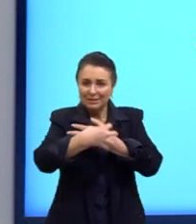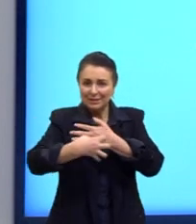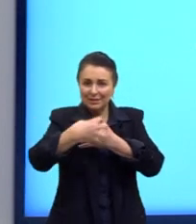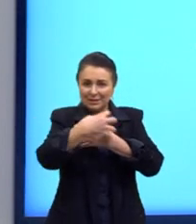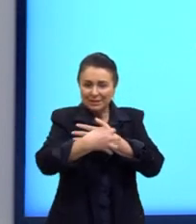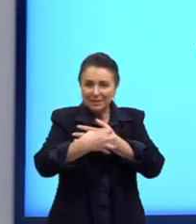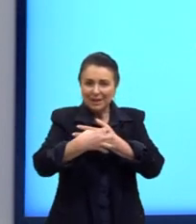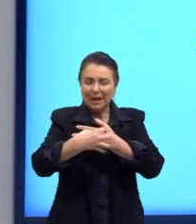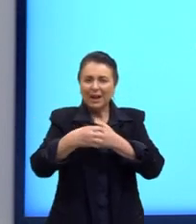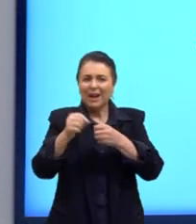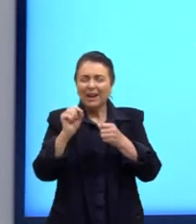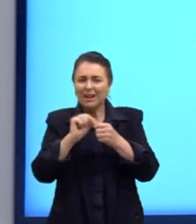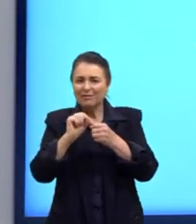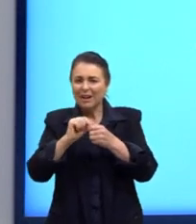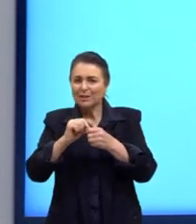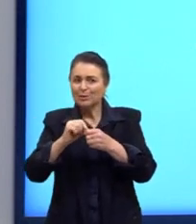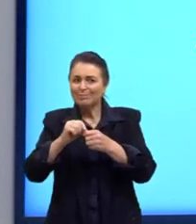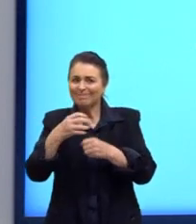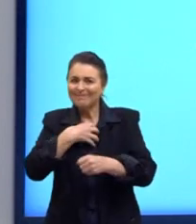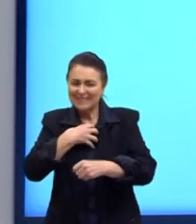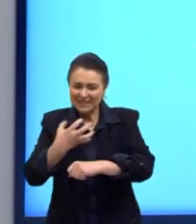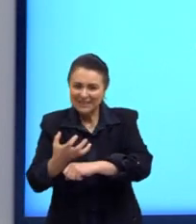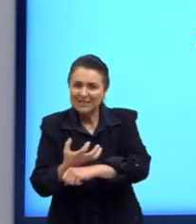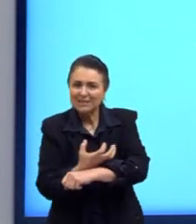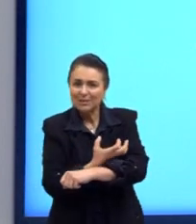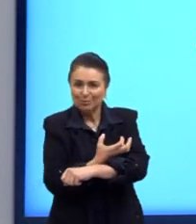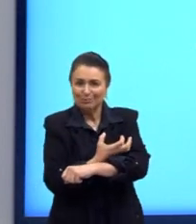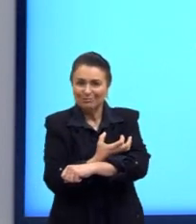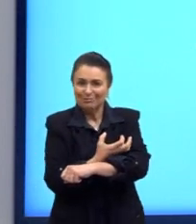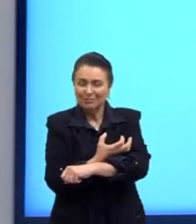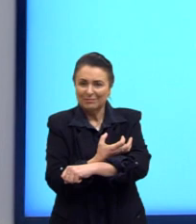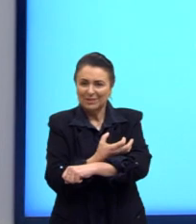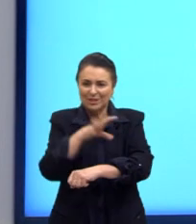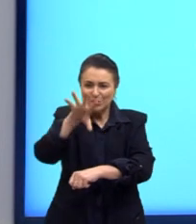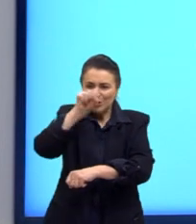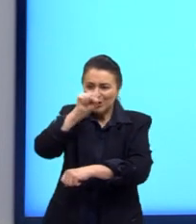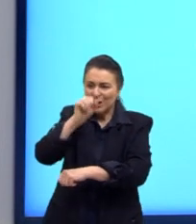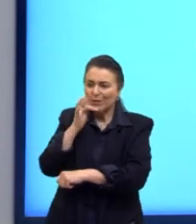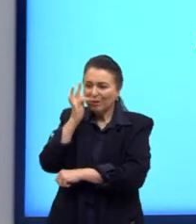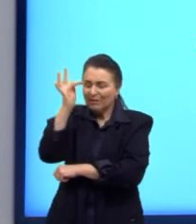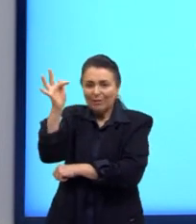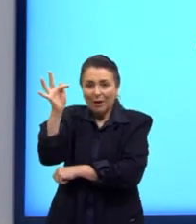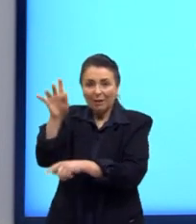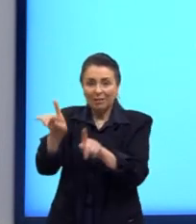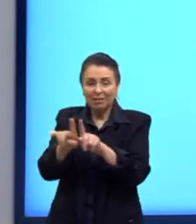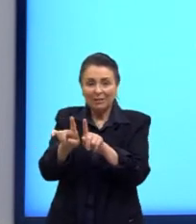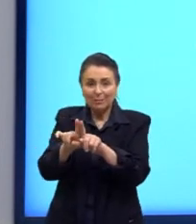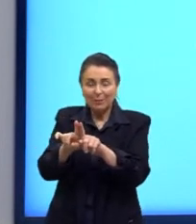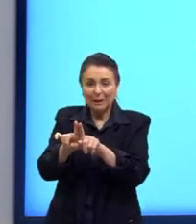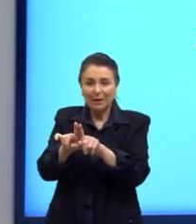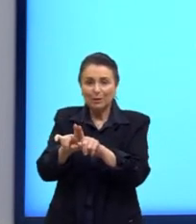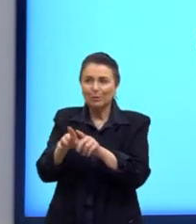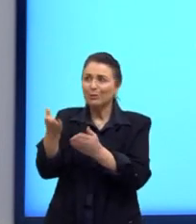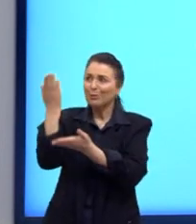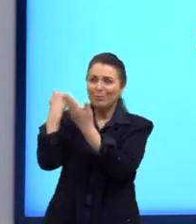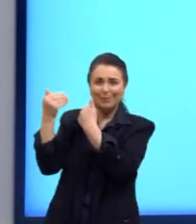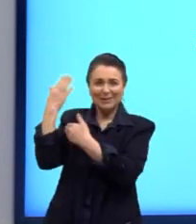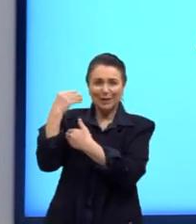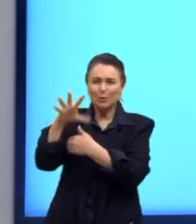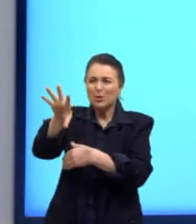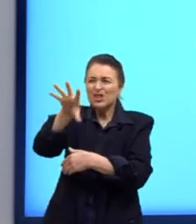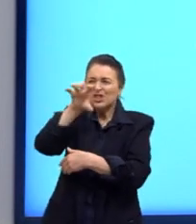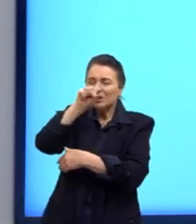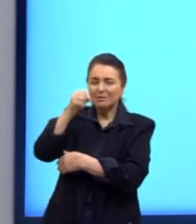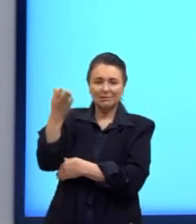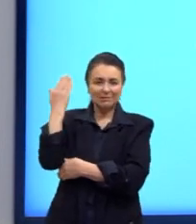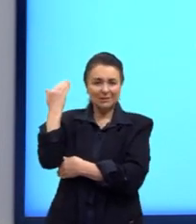brinca com esses nossos sentidos. Ela faz como se fosse sentir o cheiro da flor, o cheiro do passado. Então, é